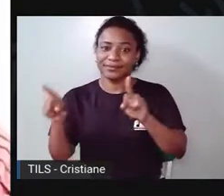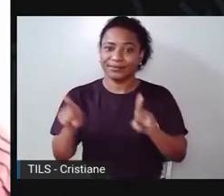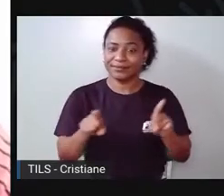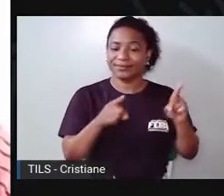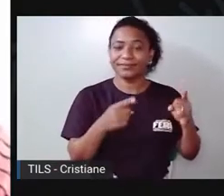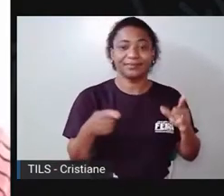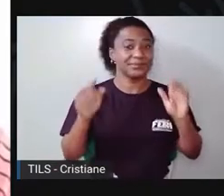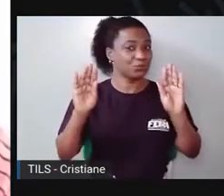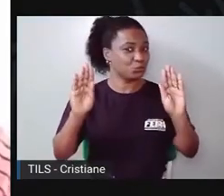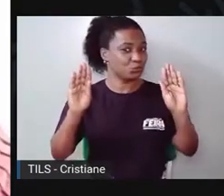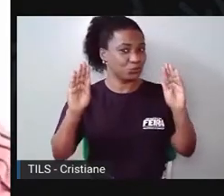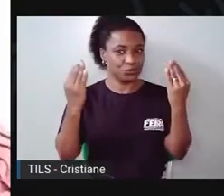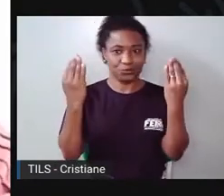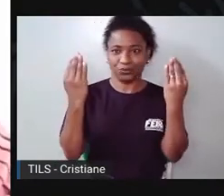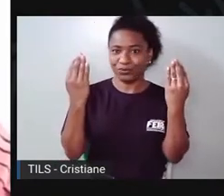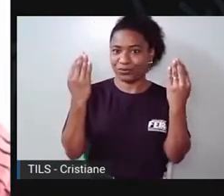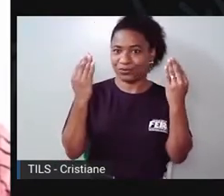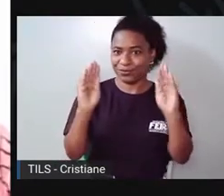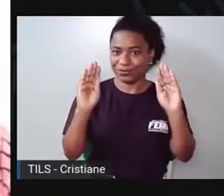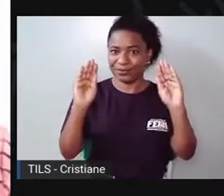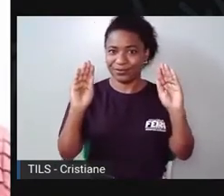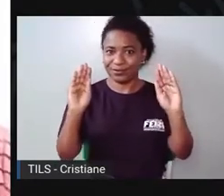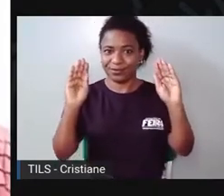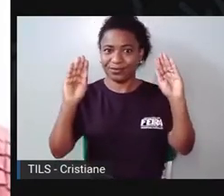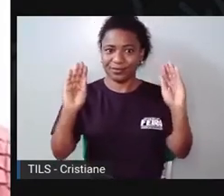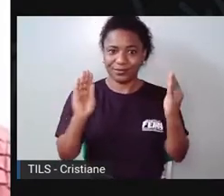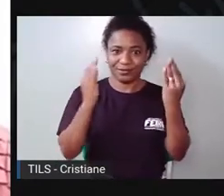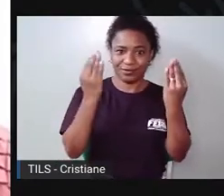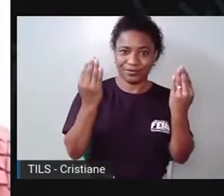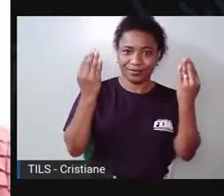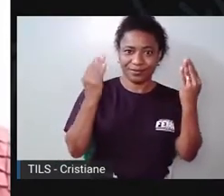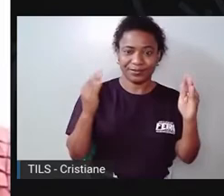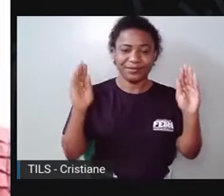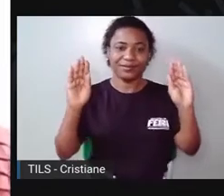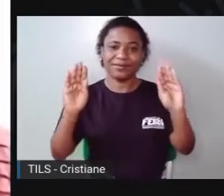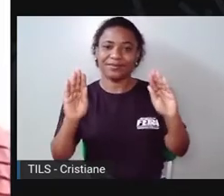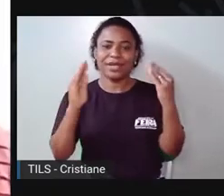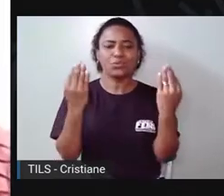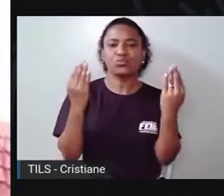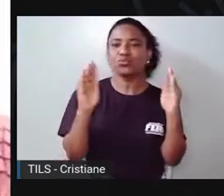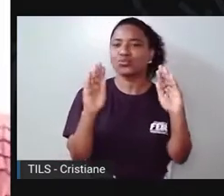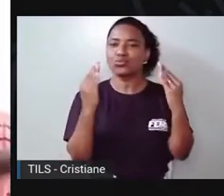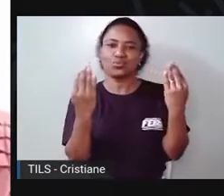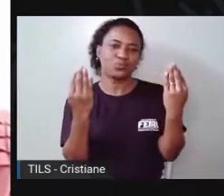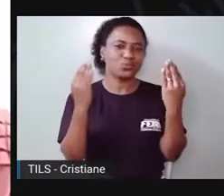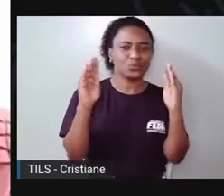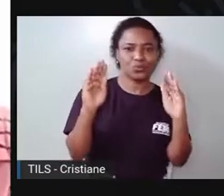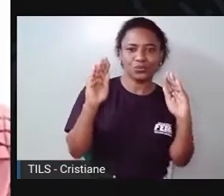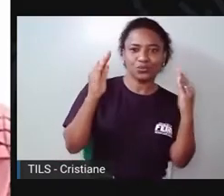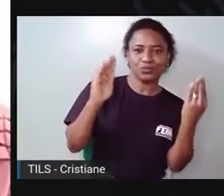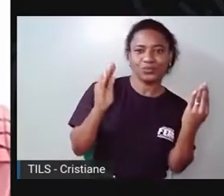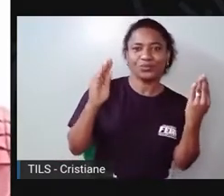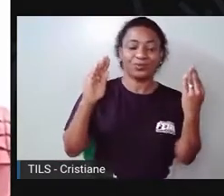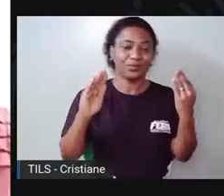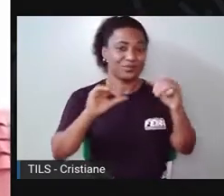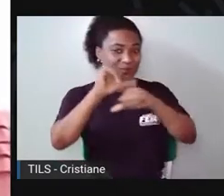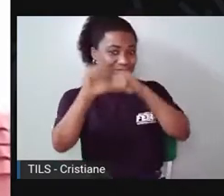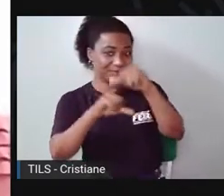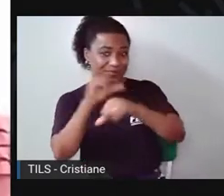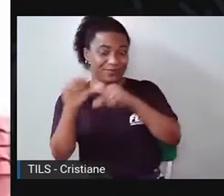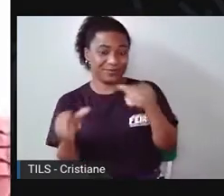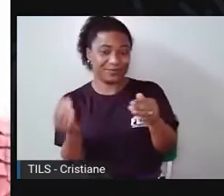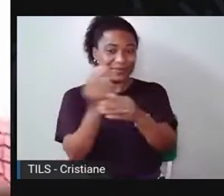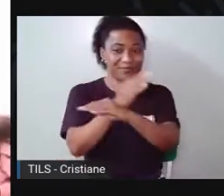postos? Vamos lá. Uma colher na minha mão Se transforma em